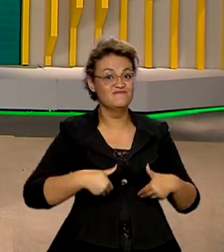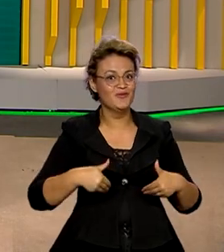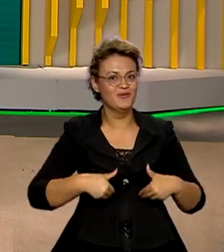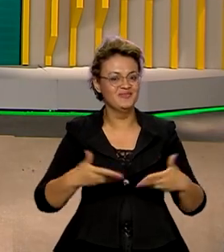hora, hein? É.